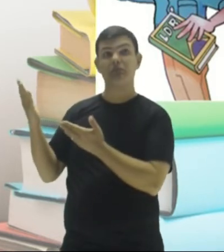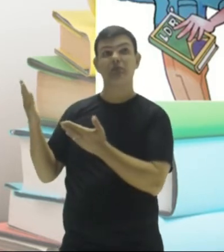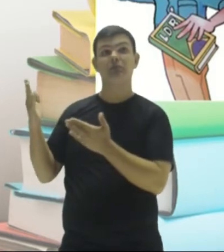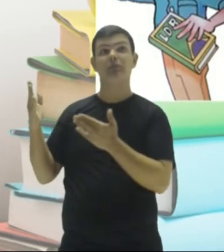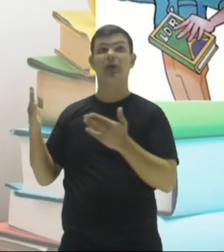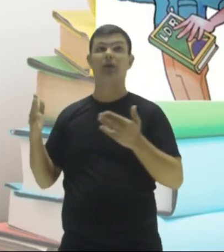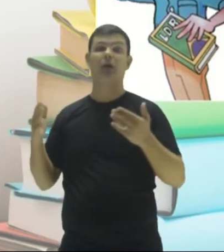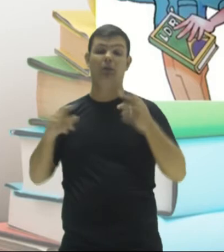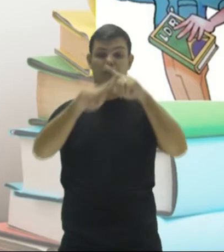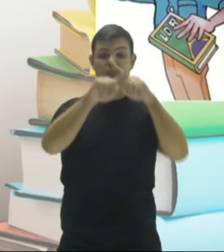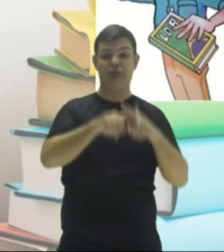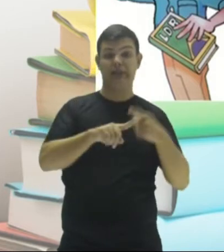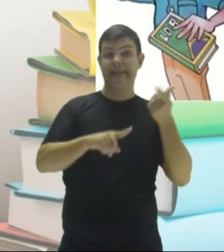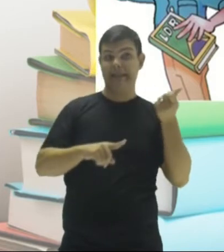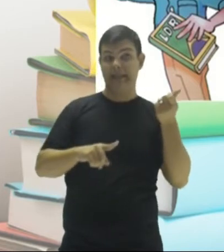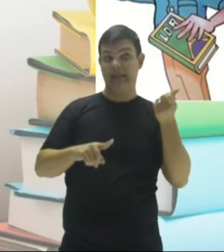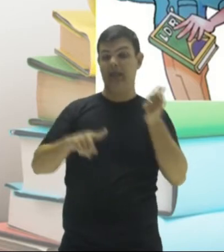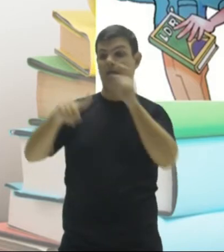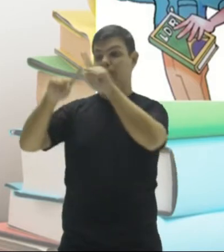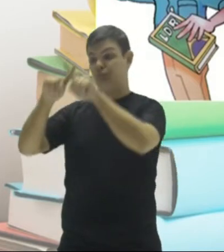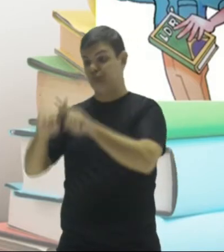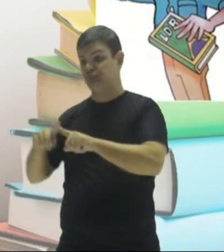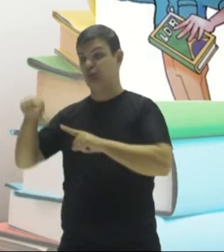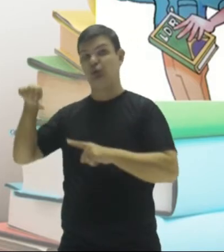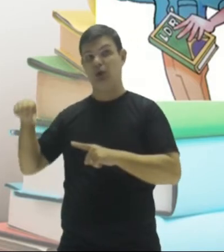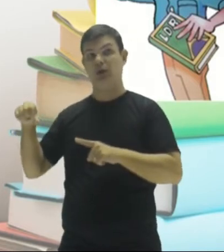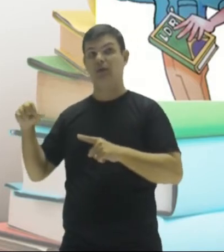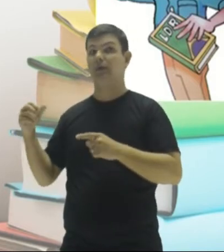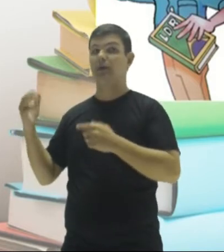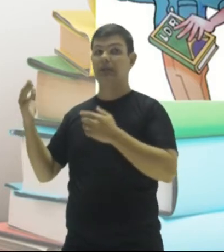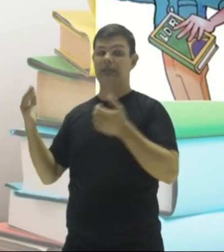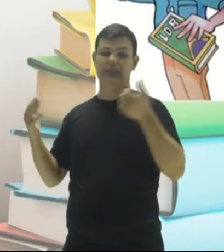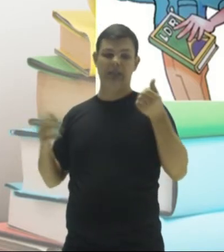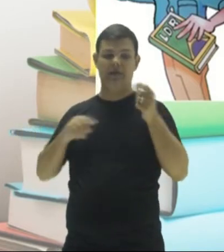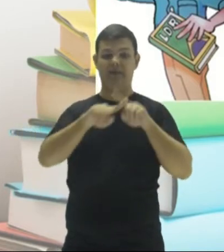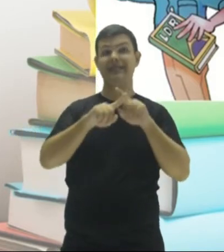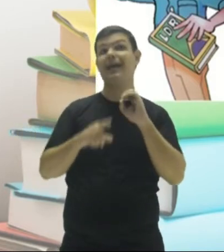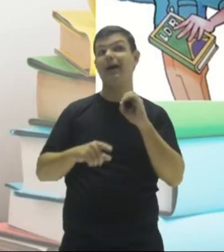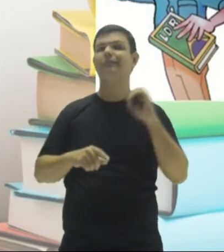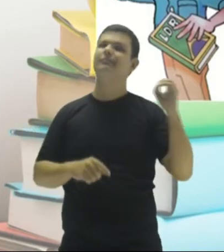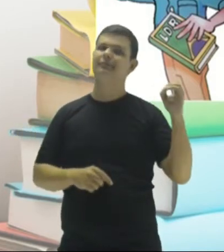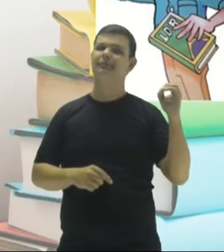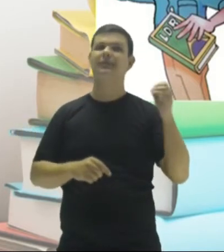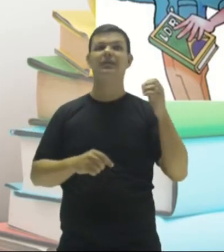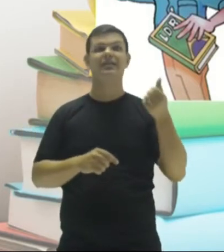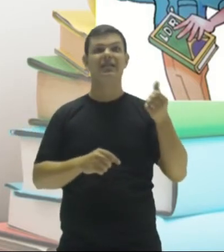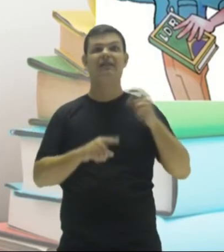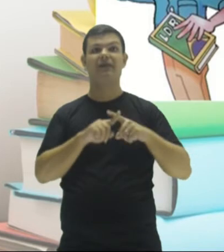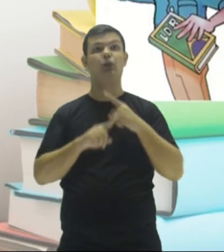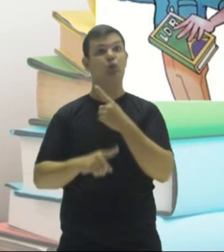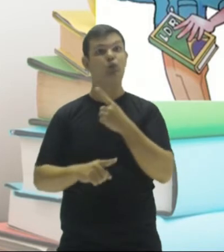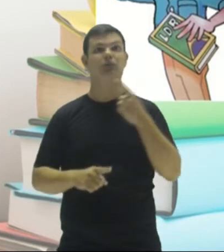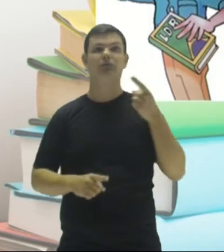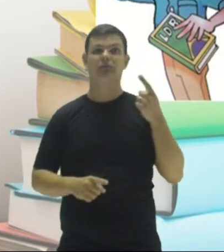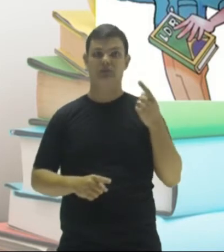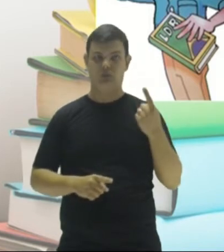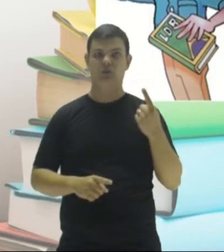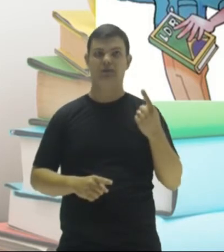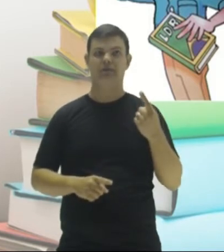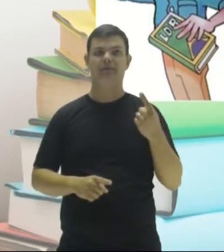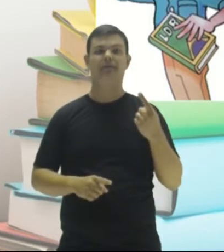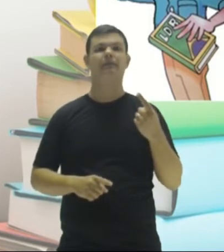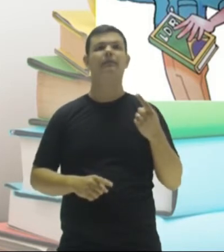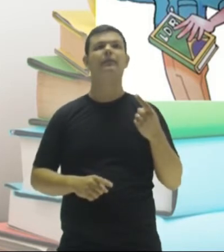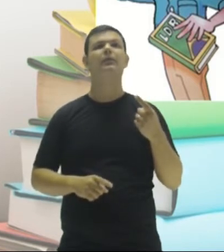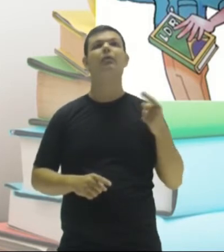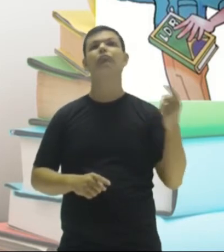os múltiplos de seis e nove. Neste caso aqui, seis vezes zero é zero. Seis vezes um é um. Então, esses aqui